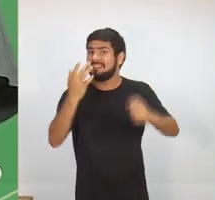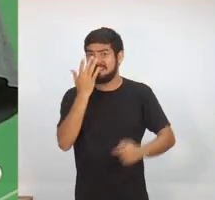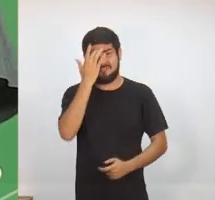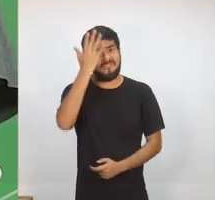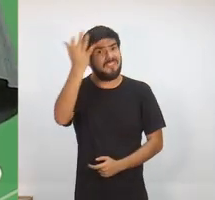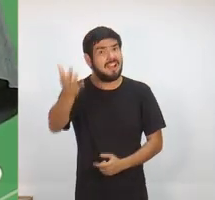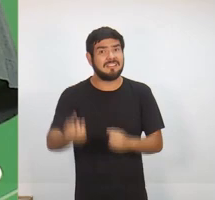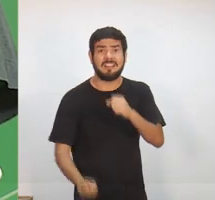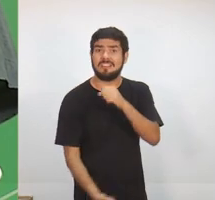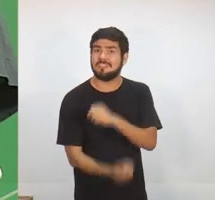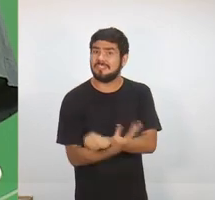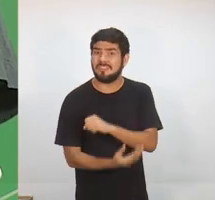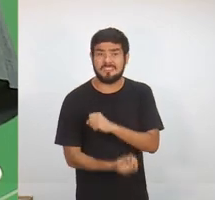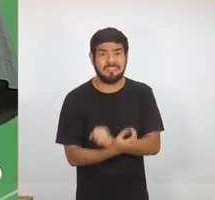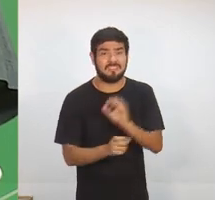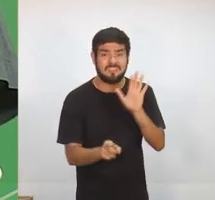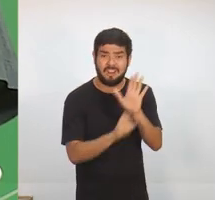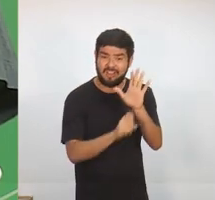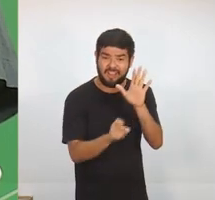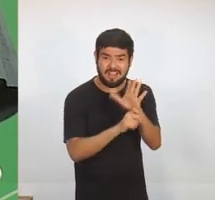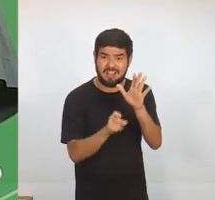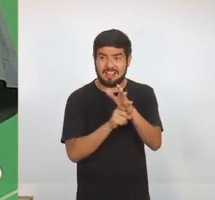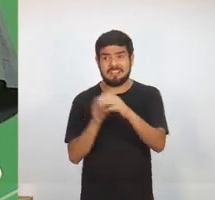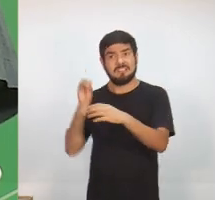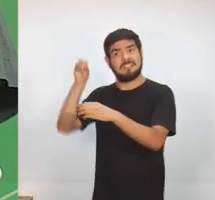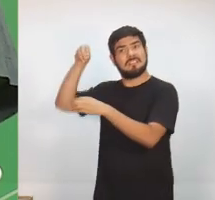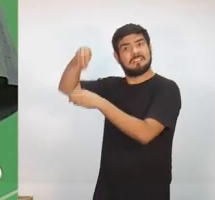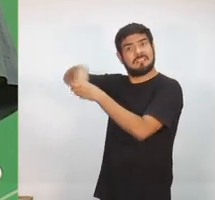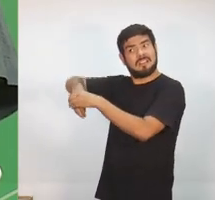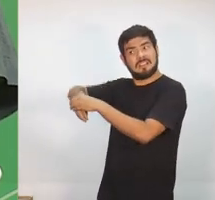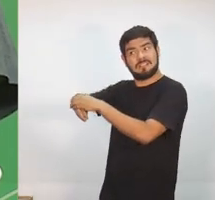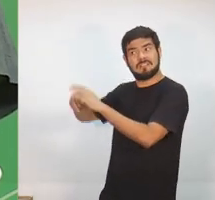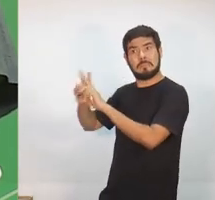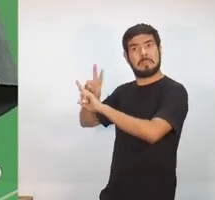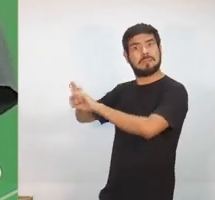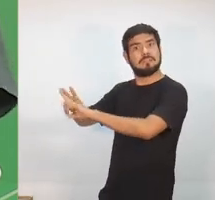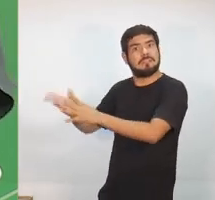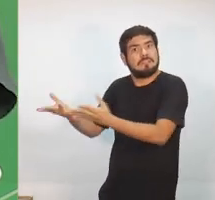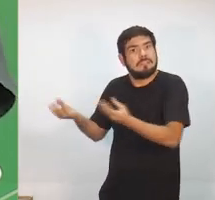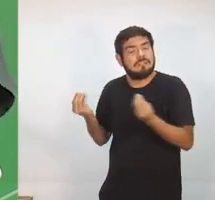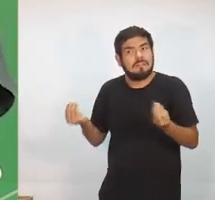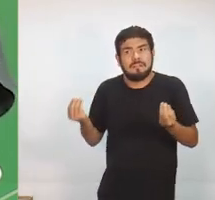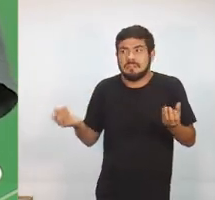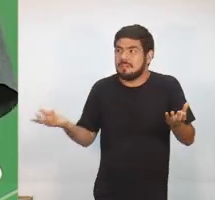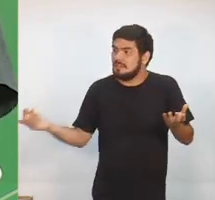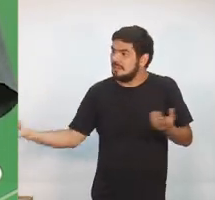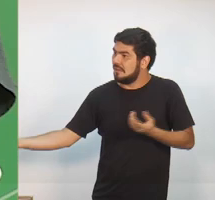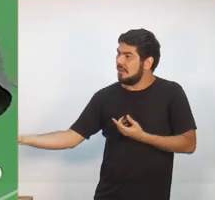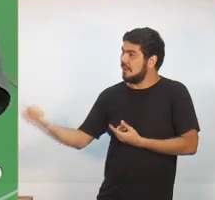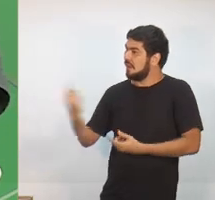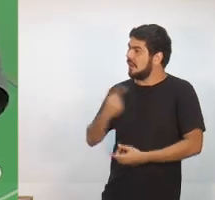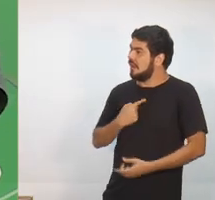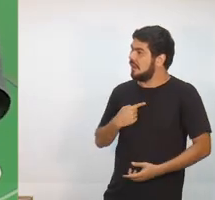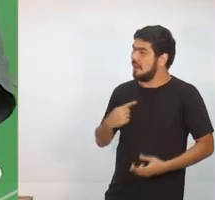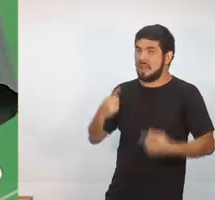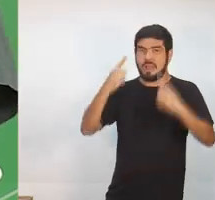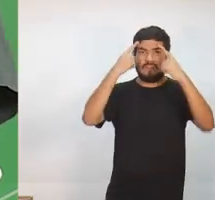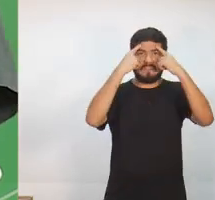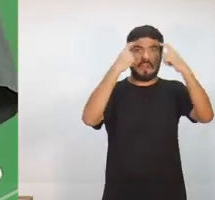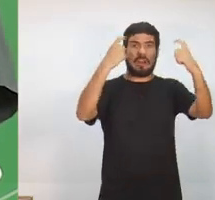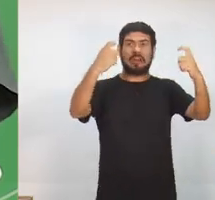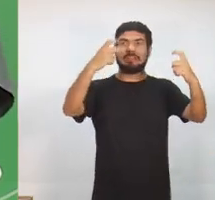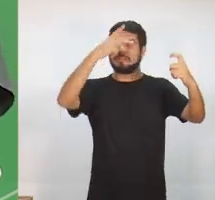as drogas entrando dentro das delegacias e dos presídios. E esse retorno que ele vem para nós, volta como violência, ou alguém